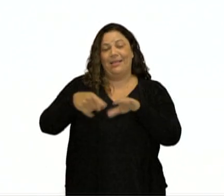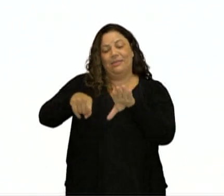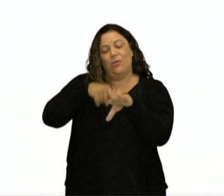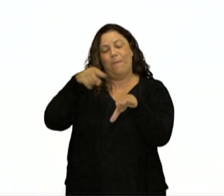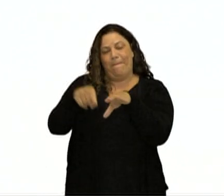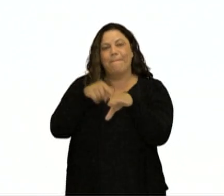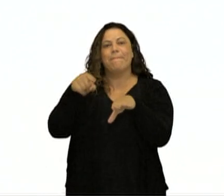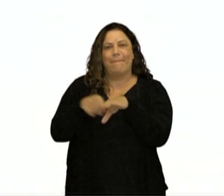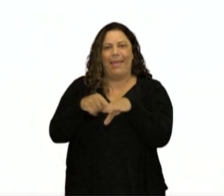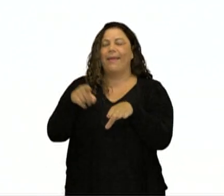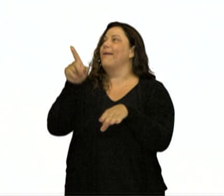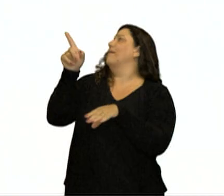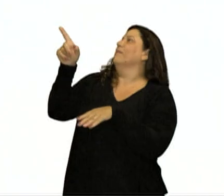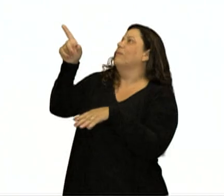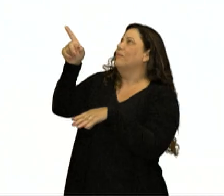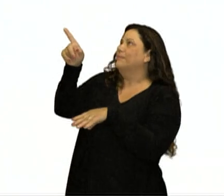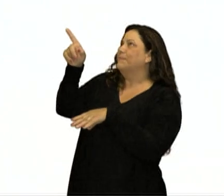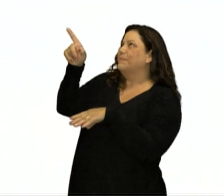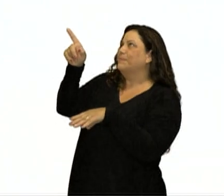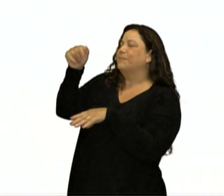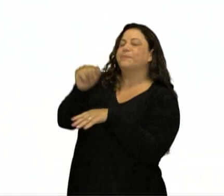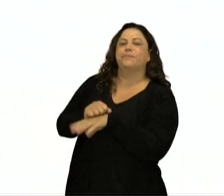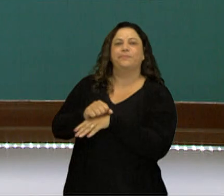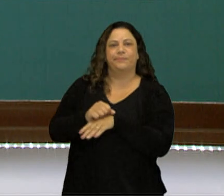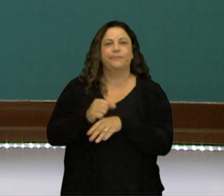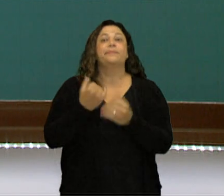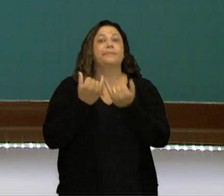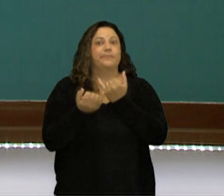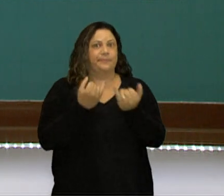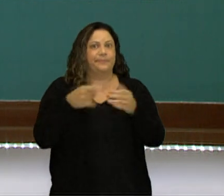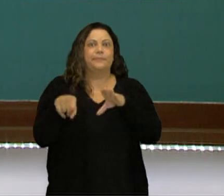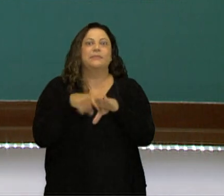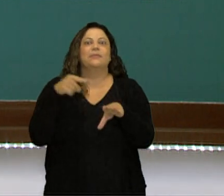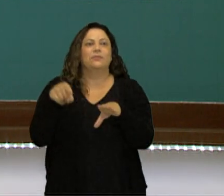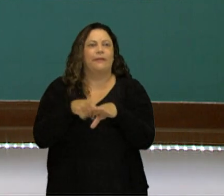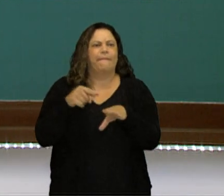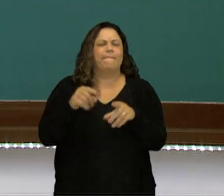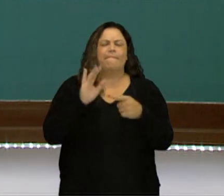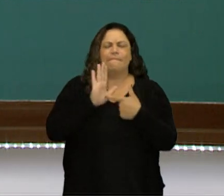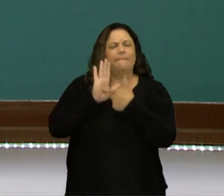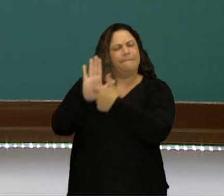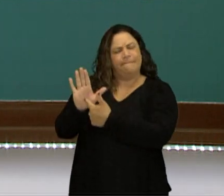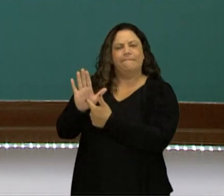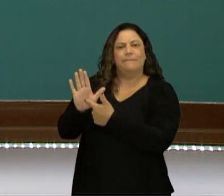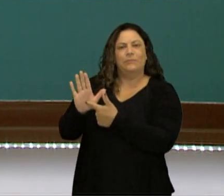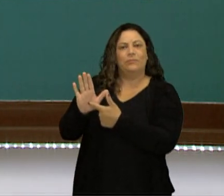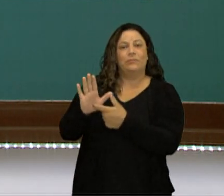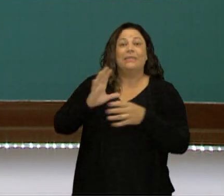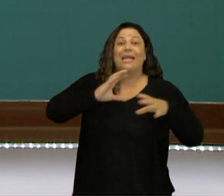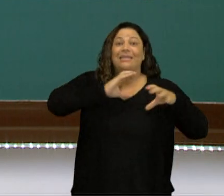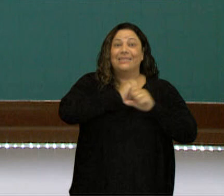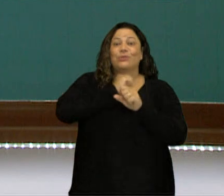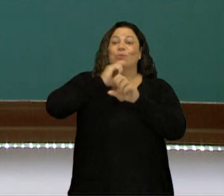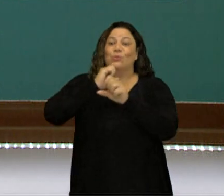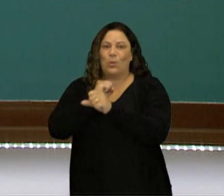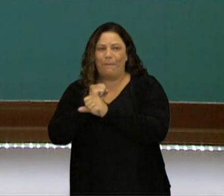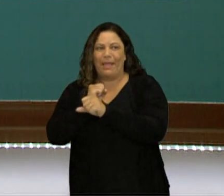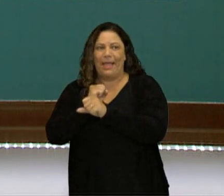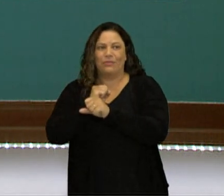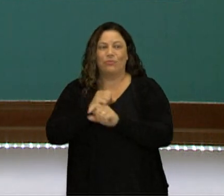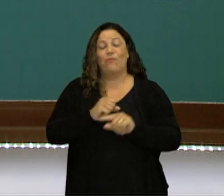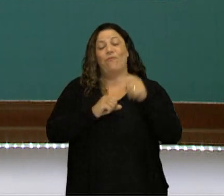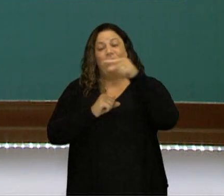e dois pezinhos. Quando eles apareciam assim é porque significava que está sendo somado. Quando eles